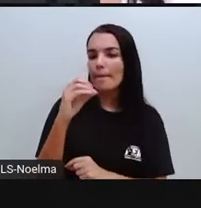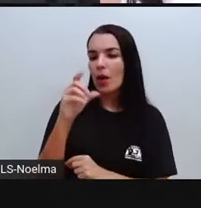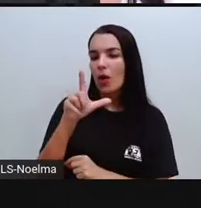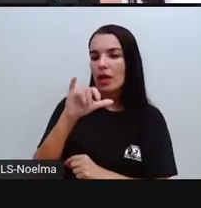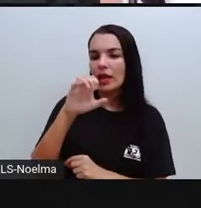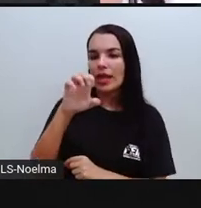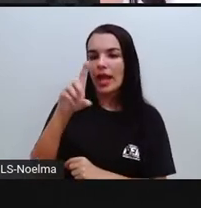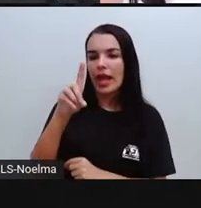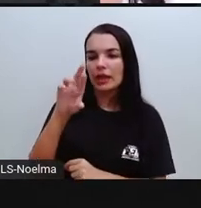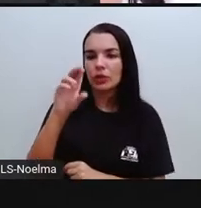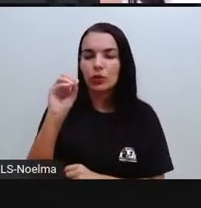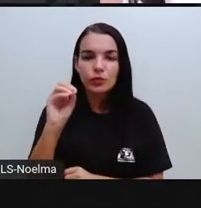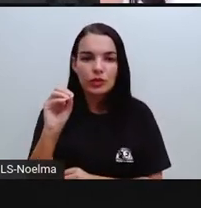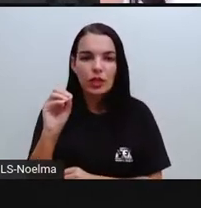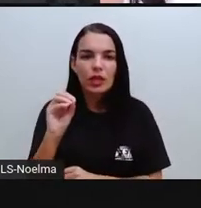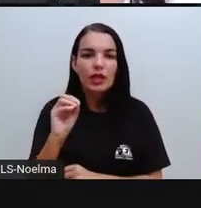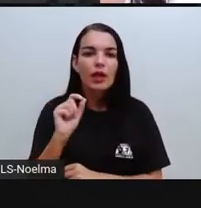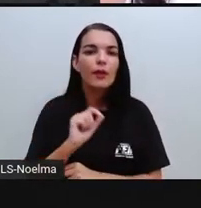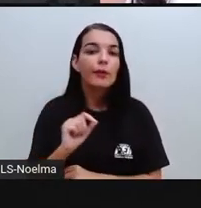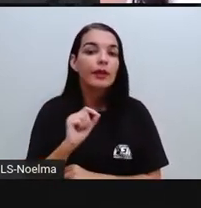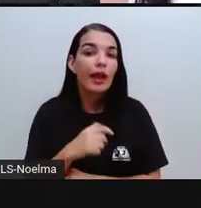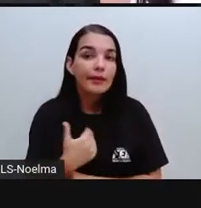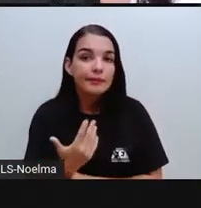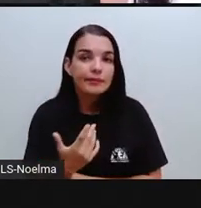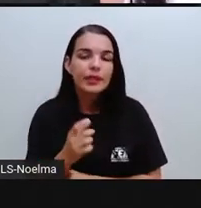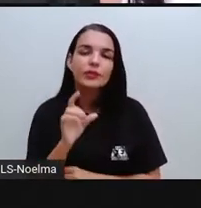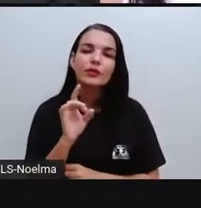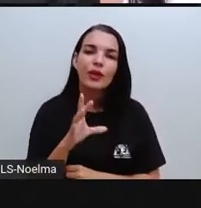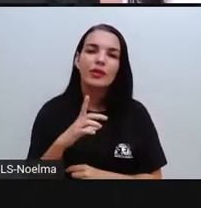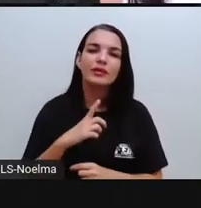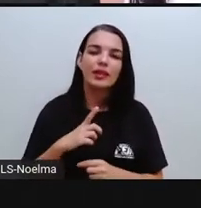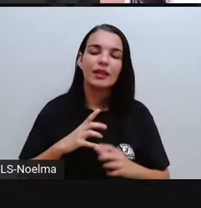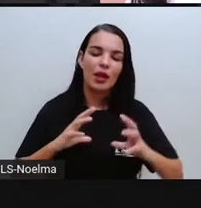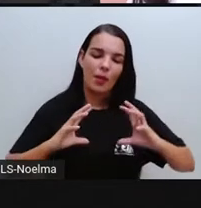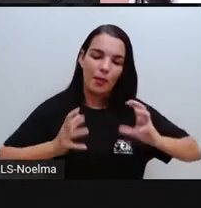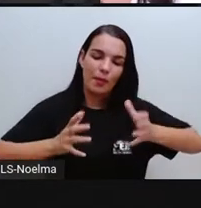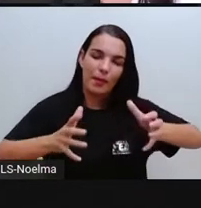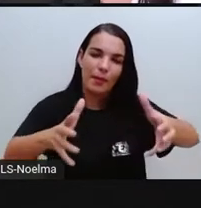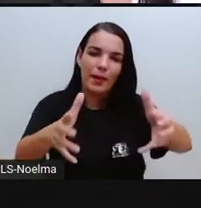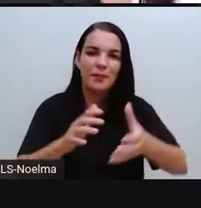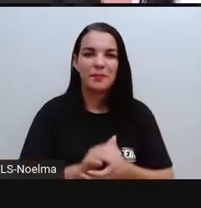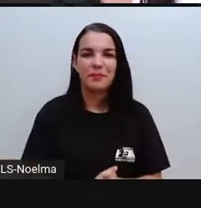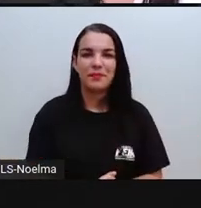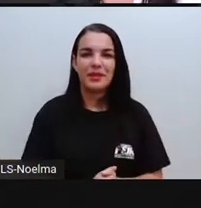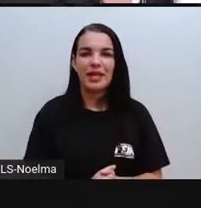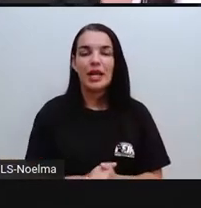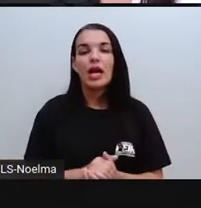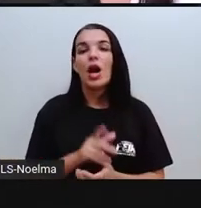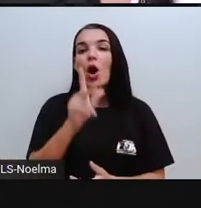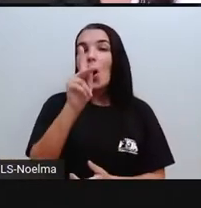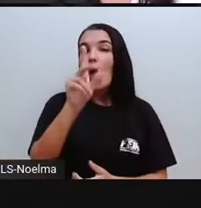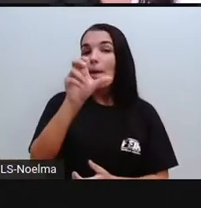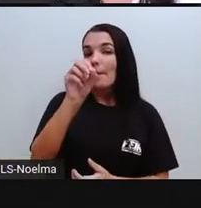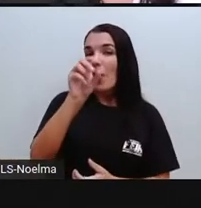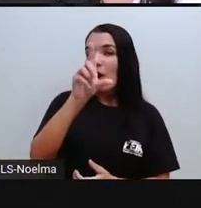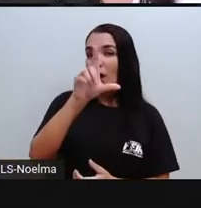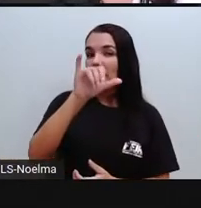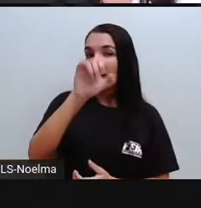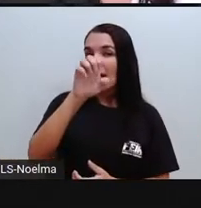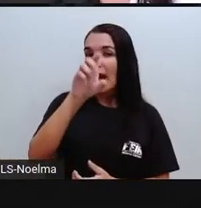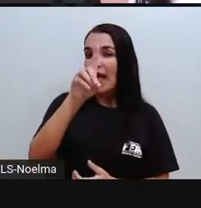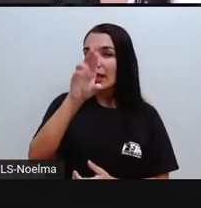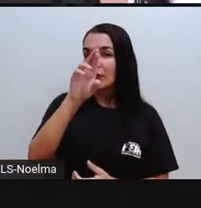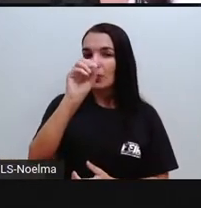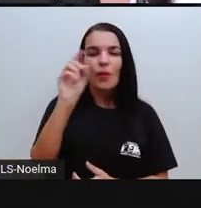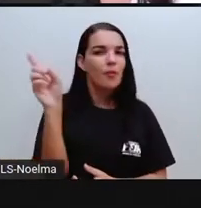redondos aí, caso, elas vão rolar. Um poliedro, ele não rola porque ele não tem